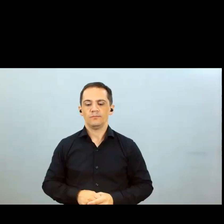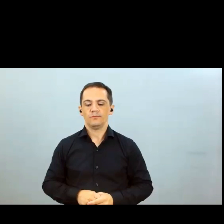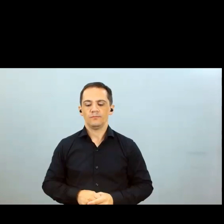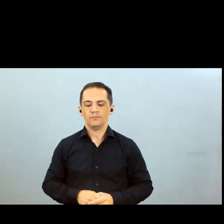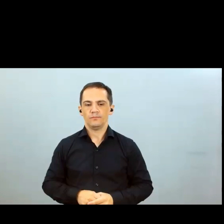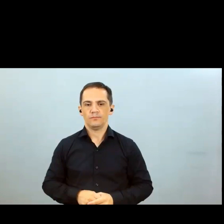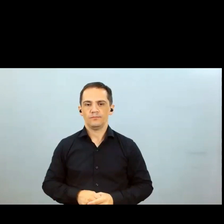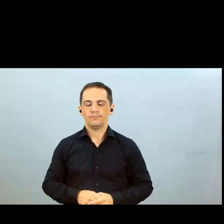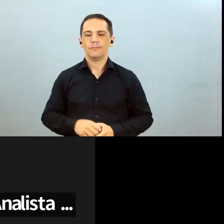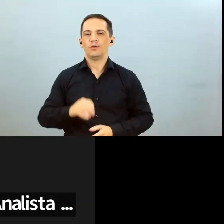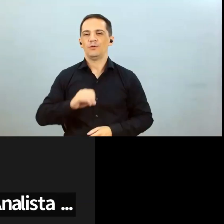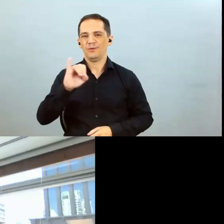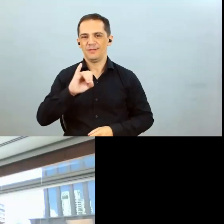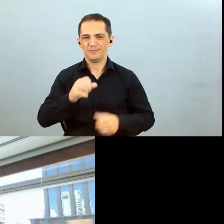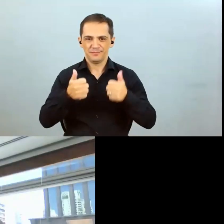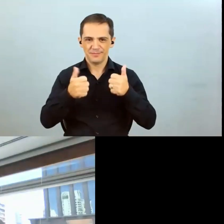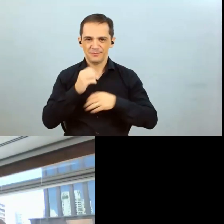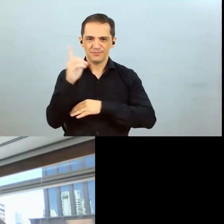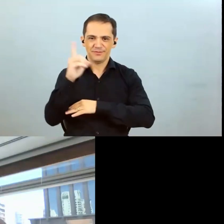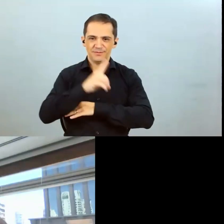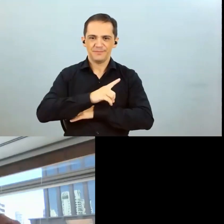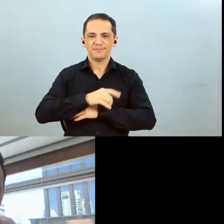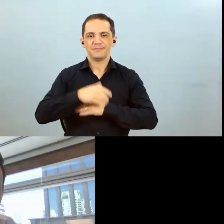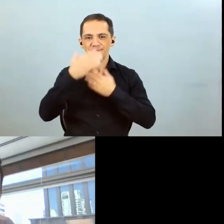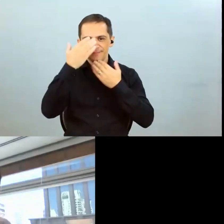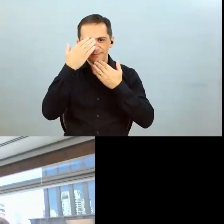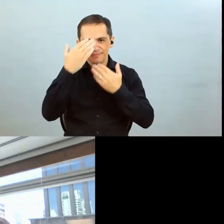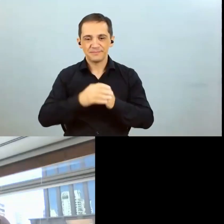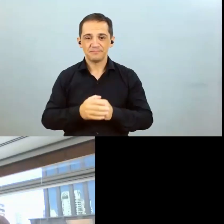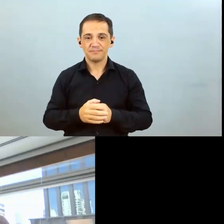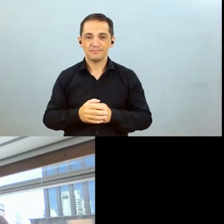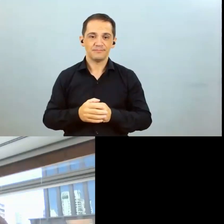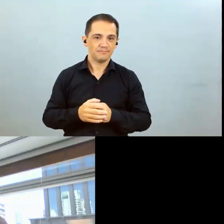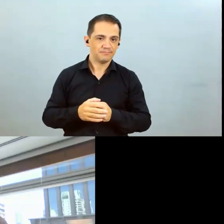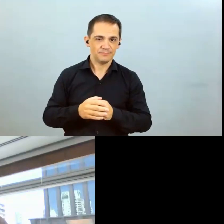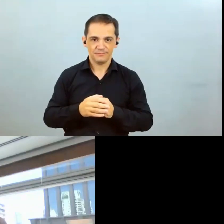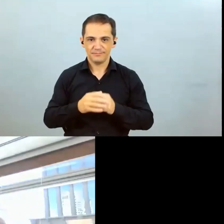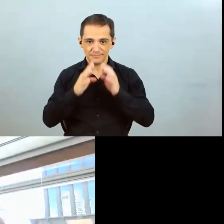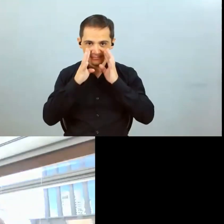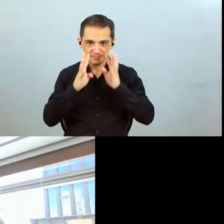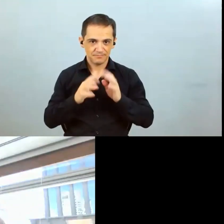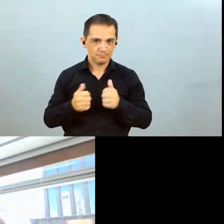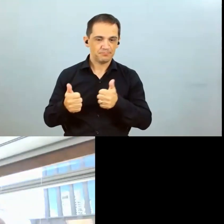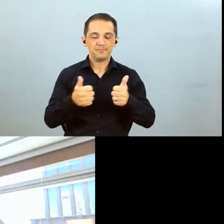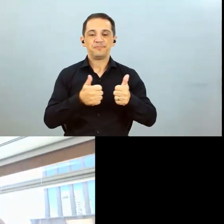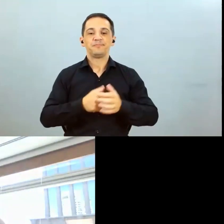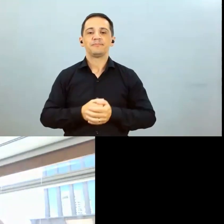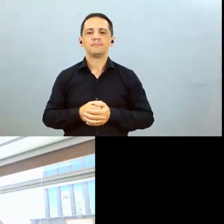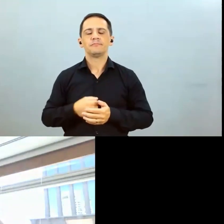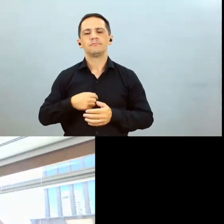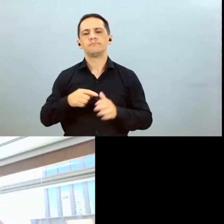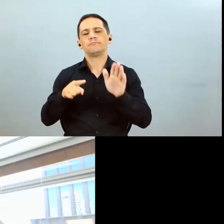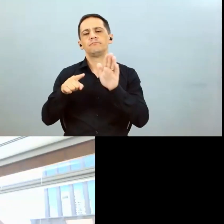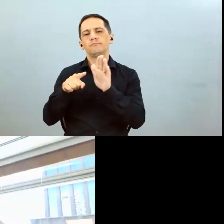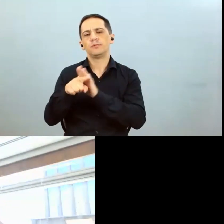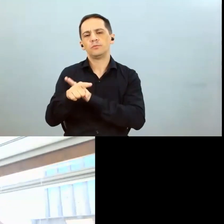Oi, pessoal, tudo bem? Bom dia, obrigado. Espero que vocês estejam me ouvindo. Na verdade, minhas perguntas são mais follow-ups